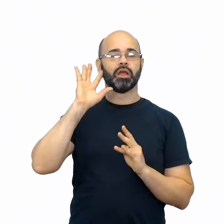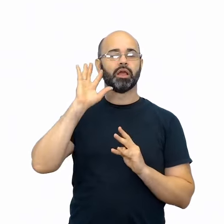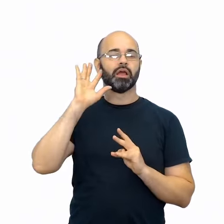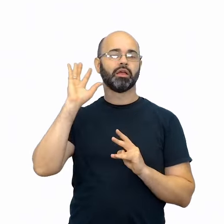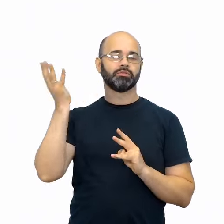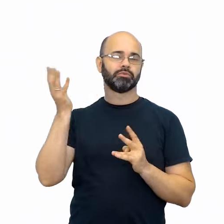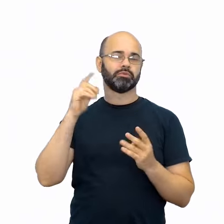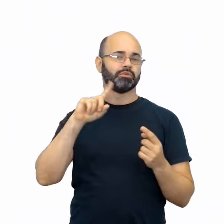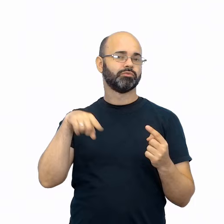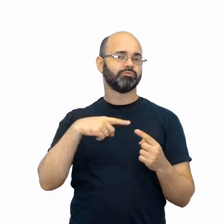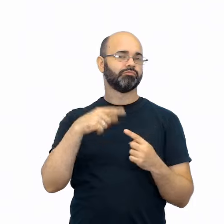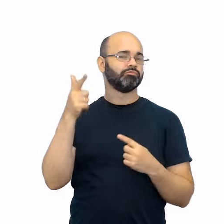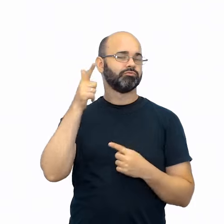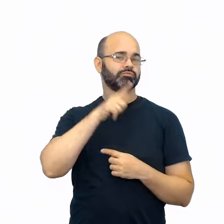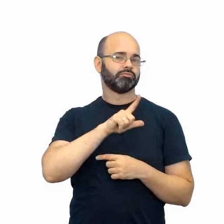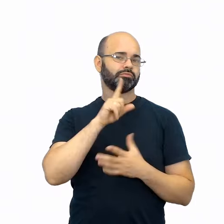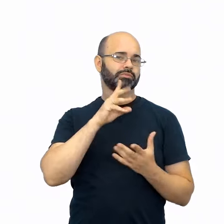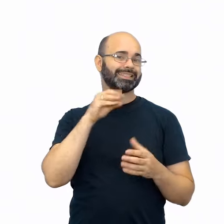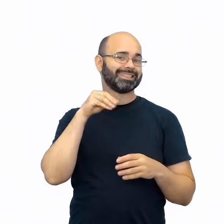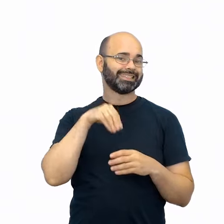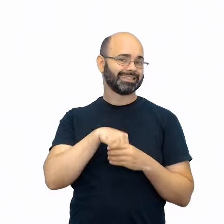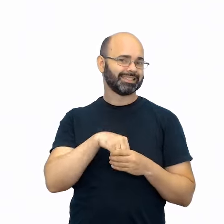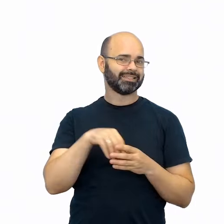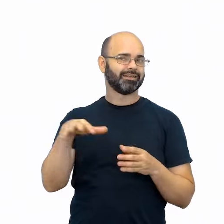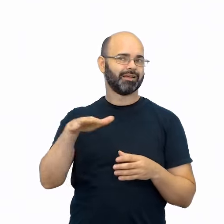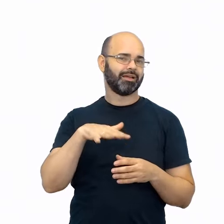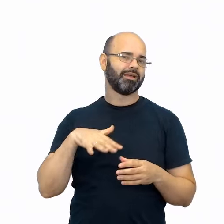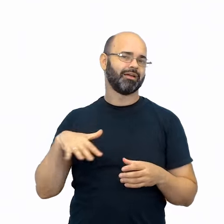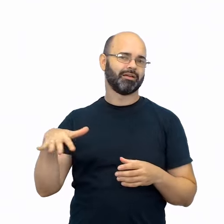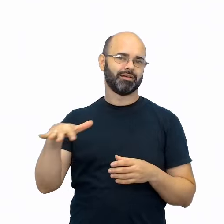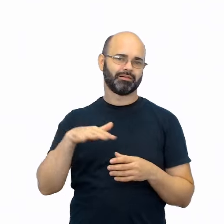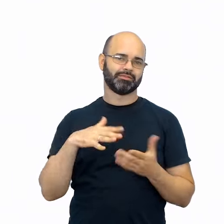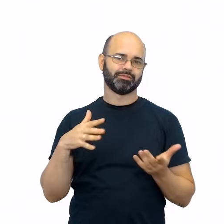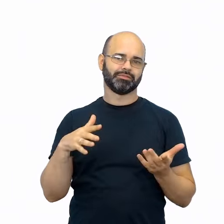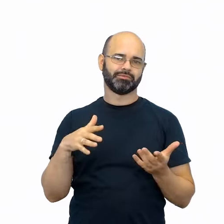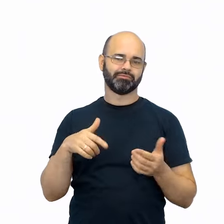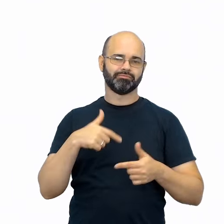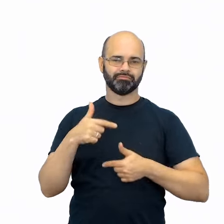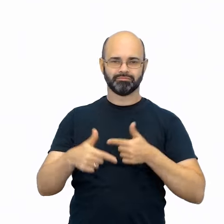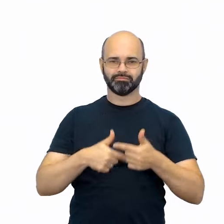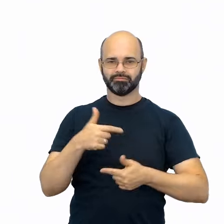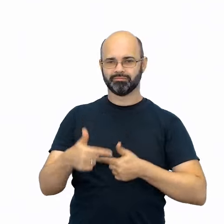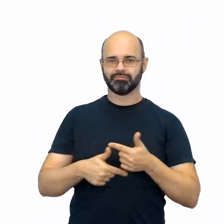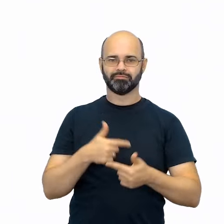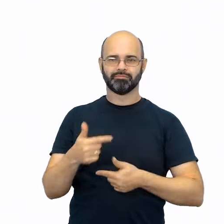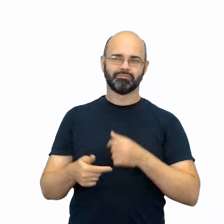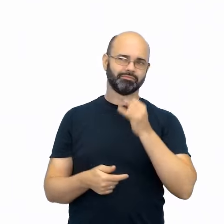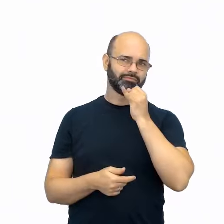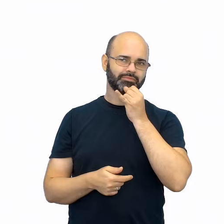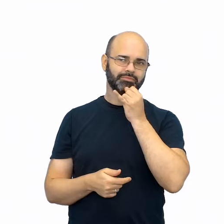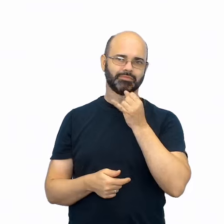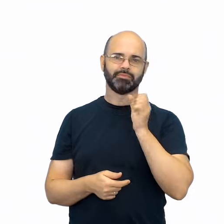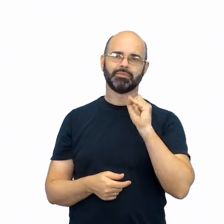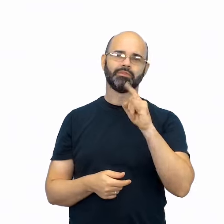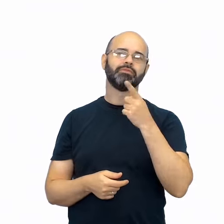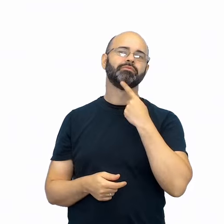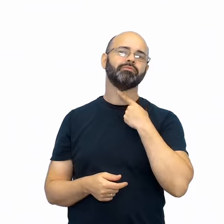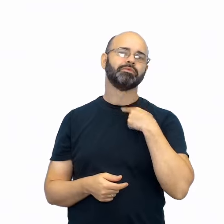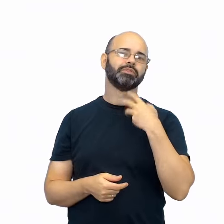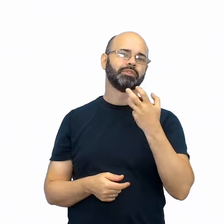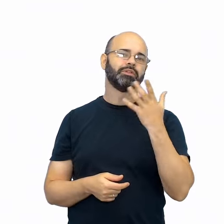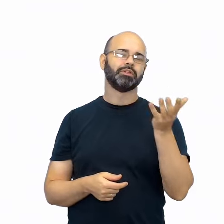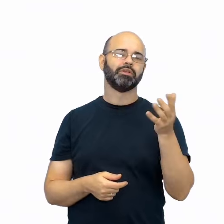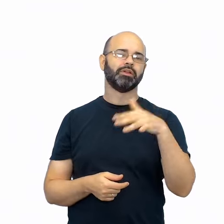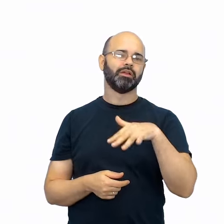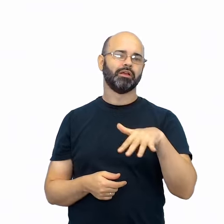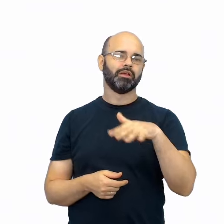cumprir dentro de um determinado campo de atuação. Por exemplo, se se deseja, no campo